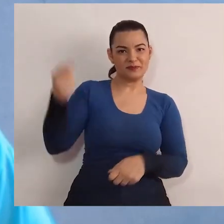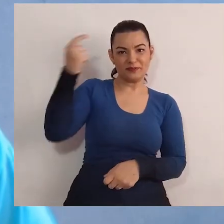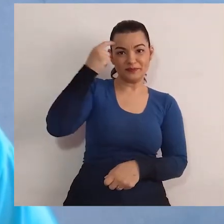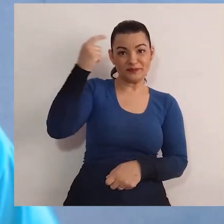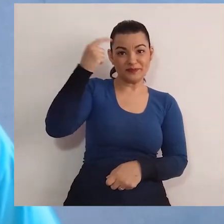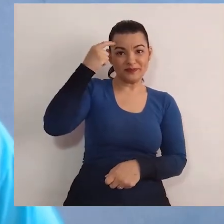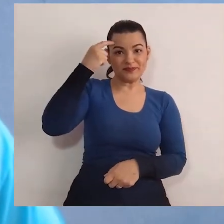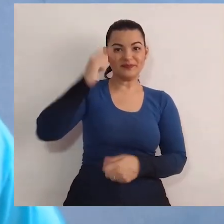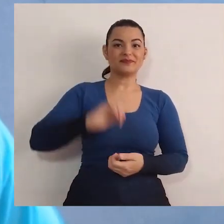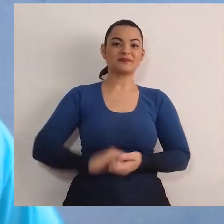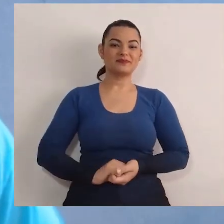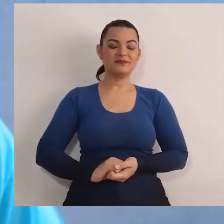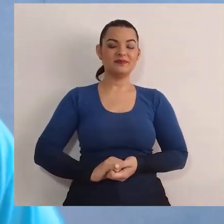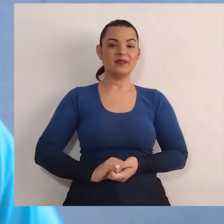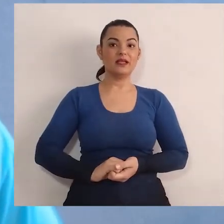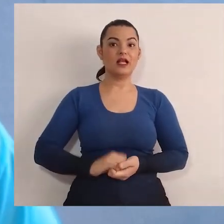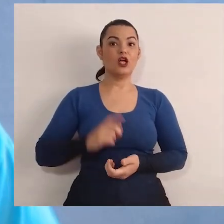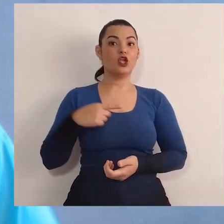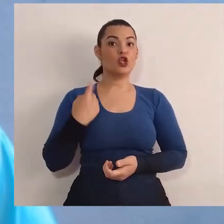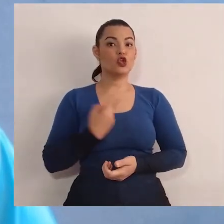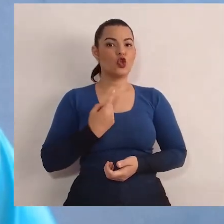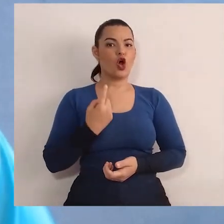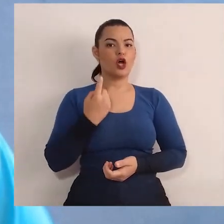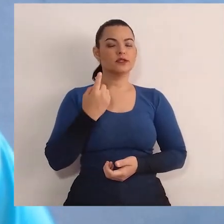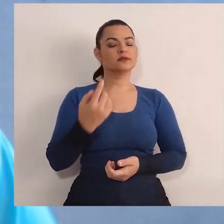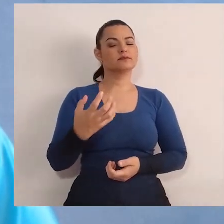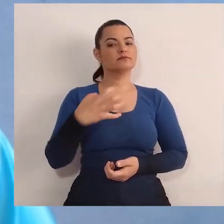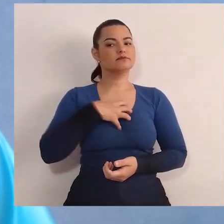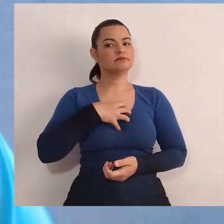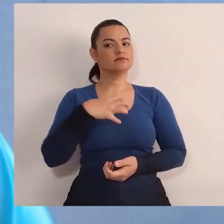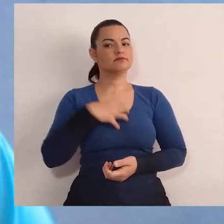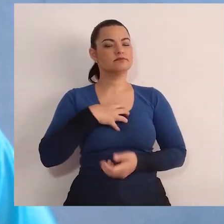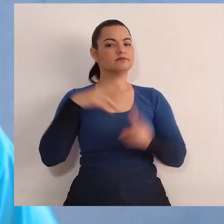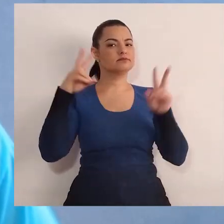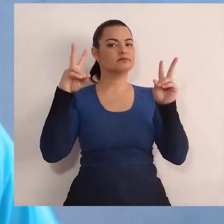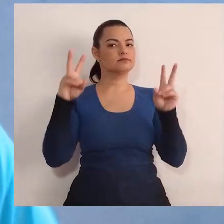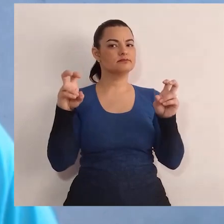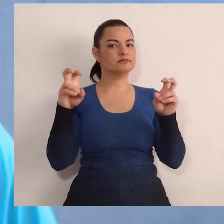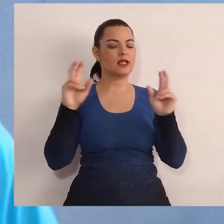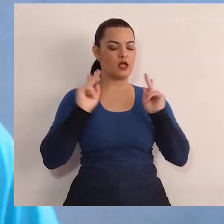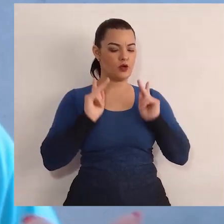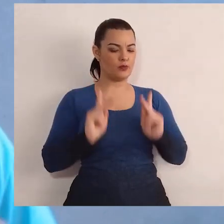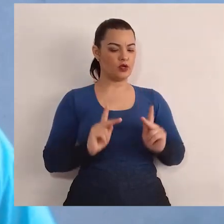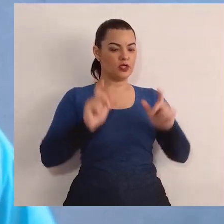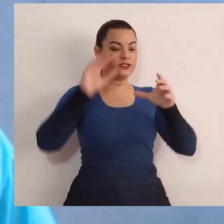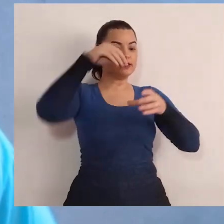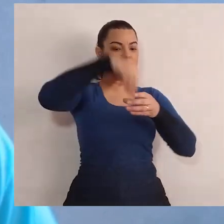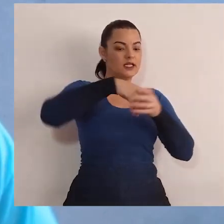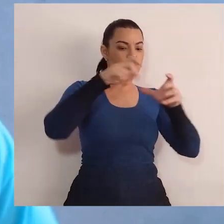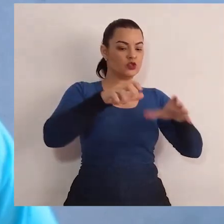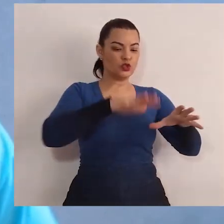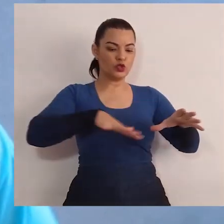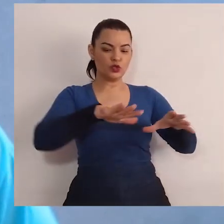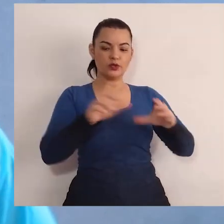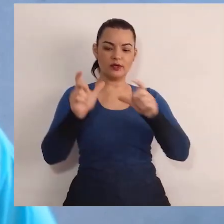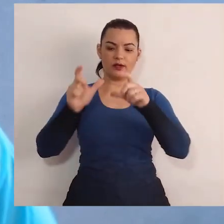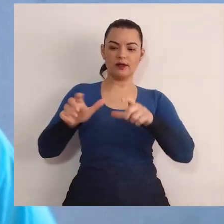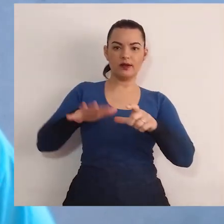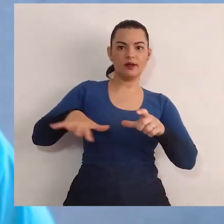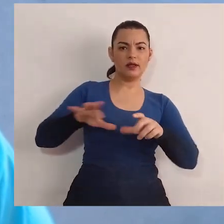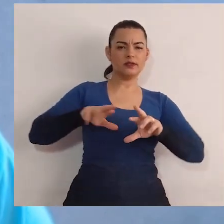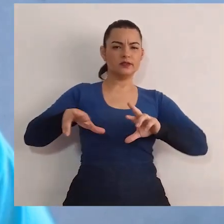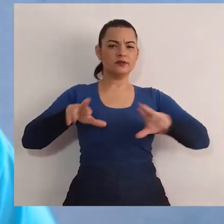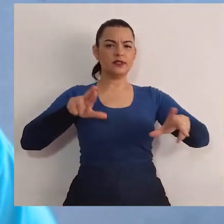pensar. Vamos aprofundar um pouquinho o nosso olhar a respeito do nosso comportamento nos diferentes